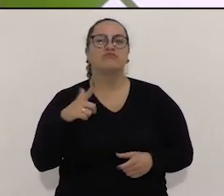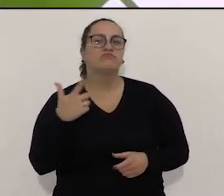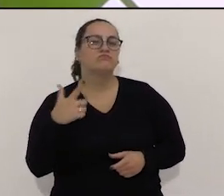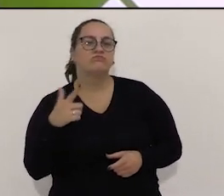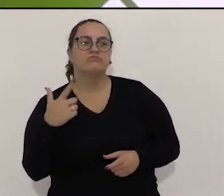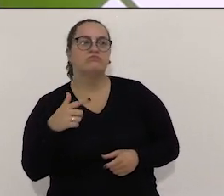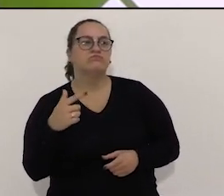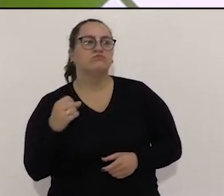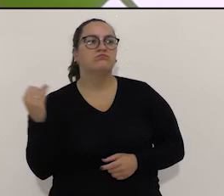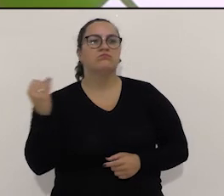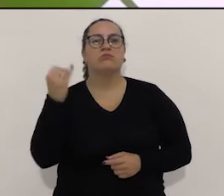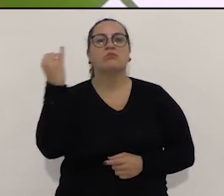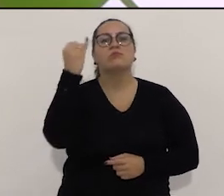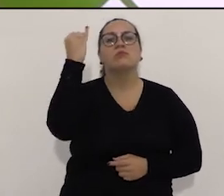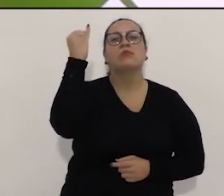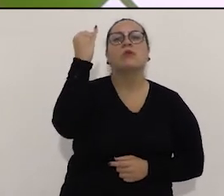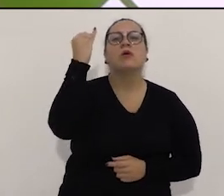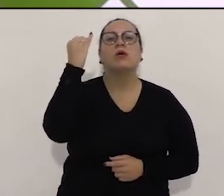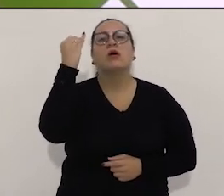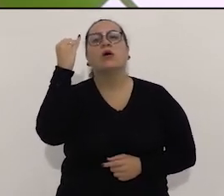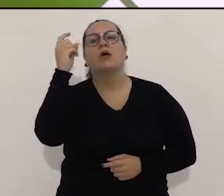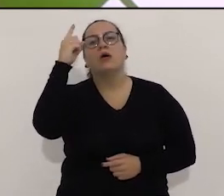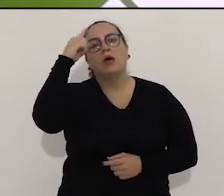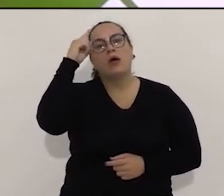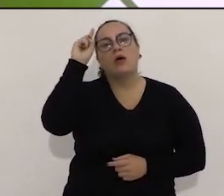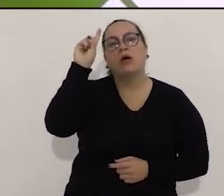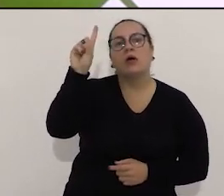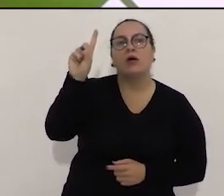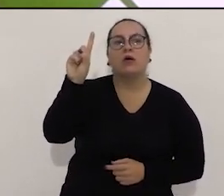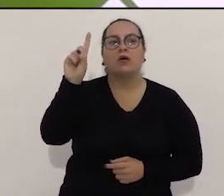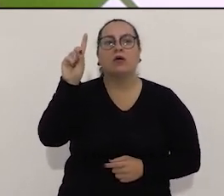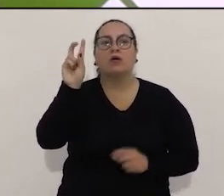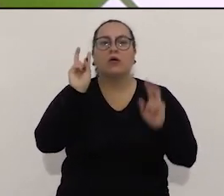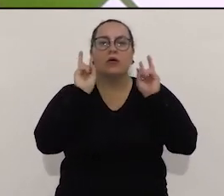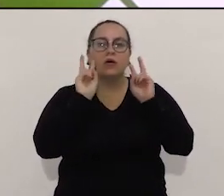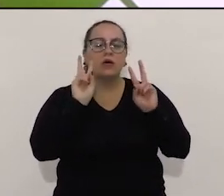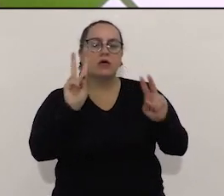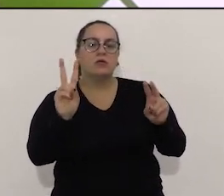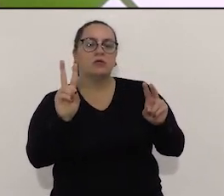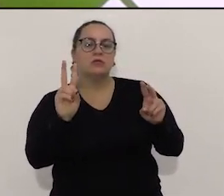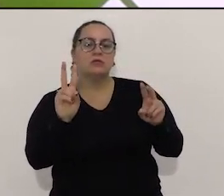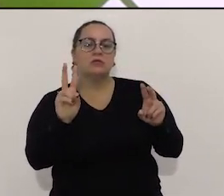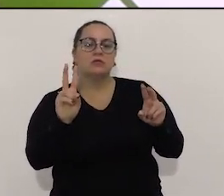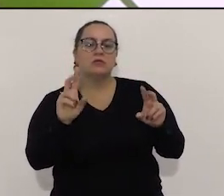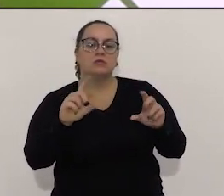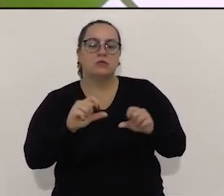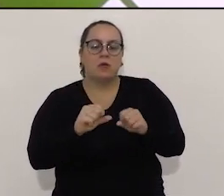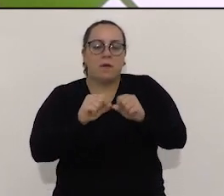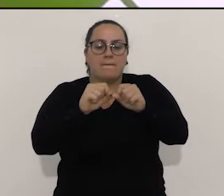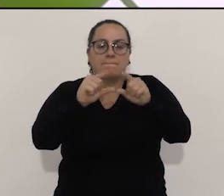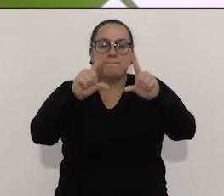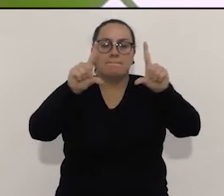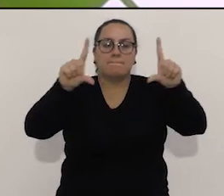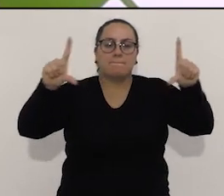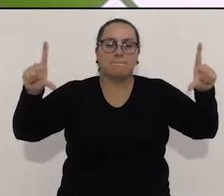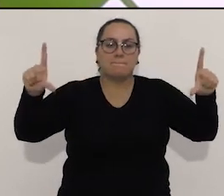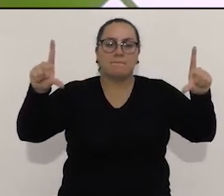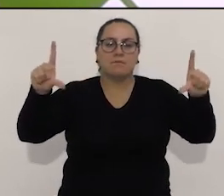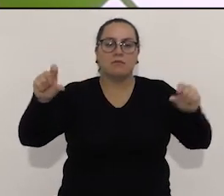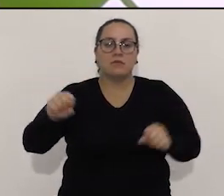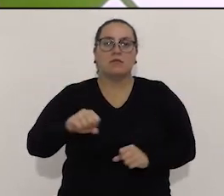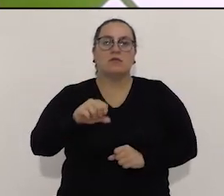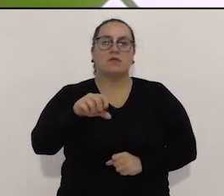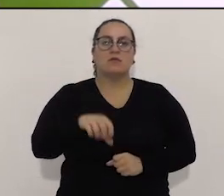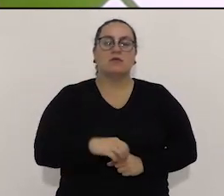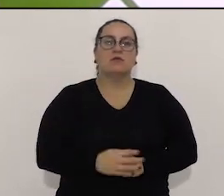compromisso com a atenção básica, ele é fundamental. Outra ideia, nós abrirmos espaço de parceria com a, ampliar a nossa parceria com a Santa Casa,